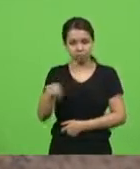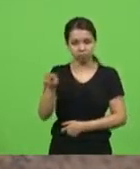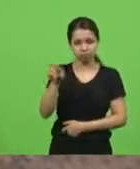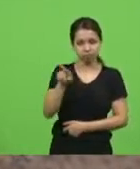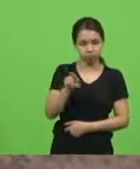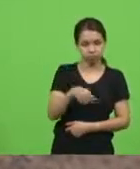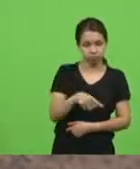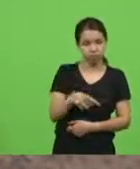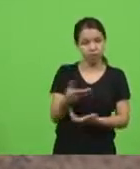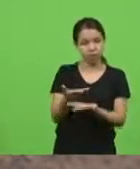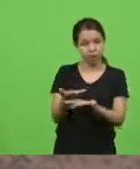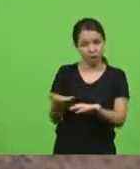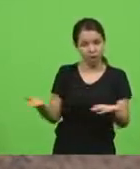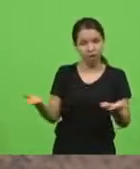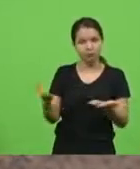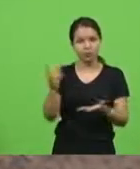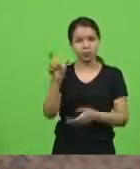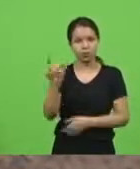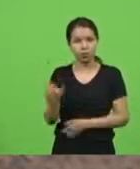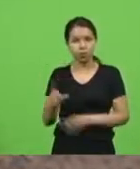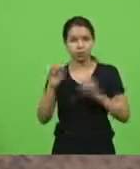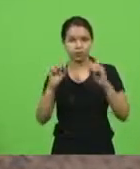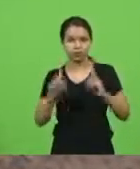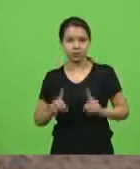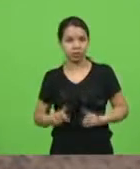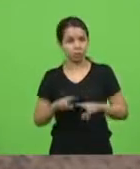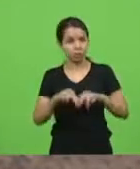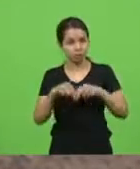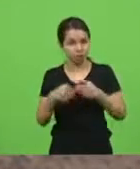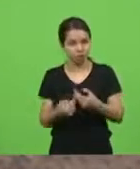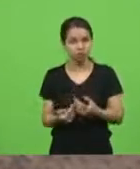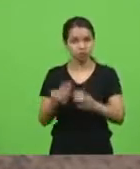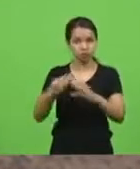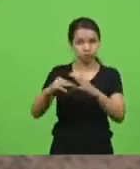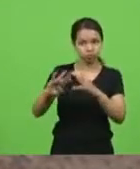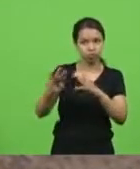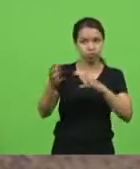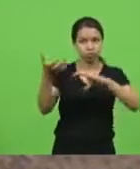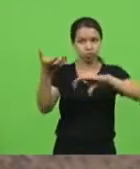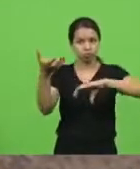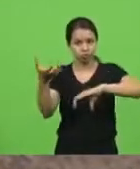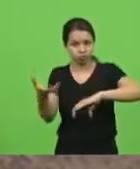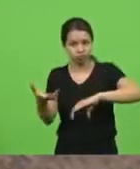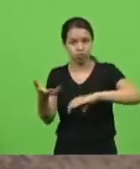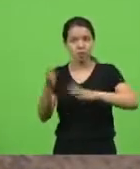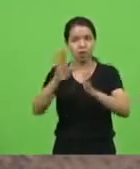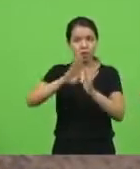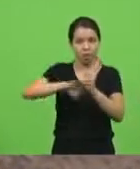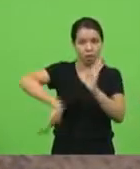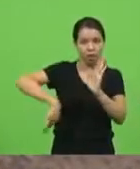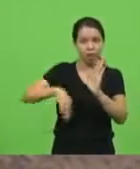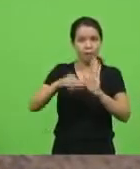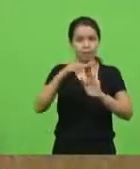à Câmara Federal no sentido de derrubar essa perspectiva da medida provisória. Obrigado.